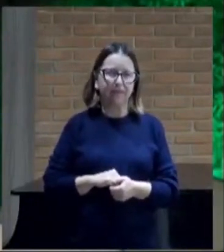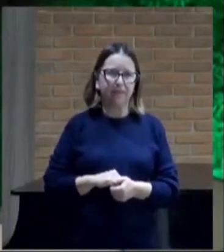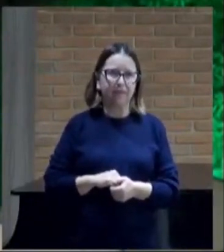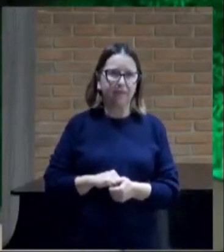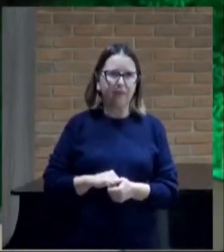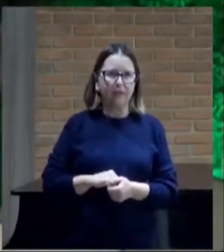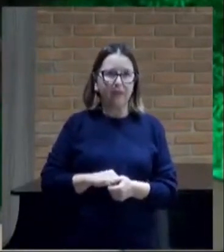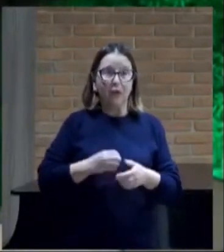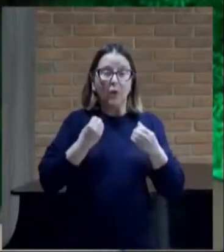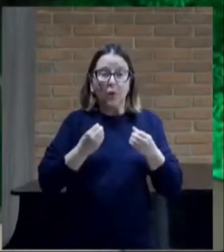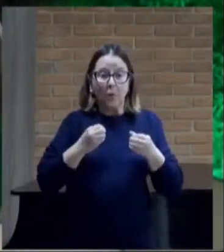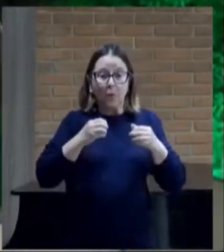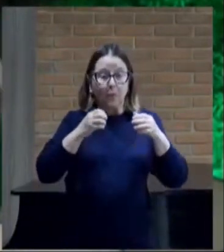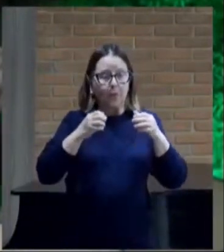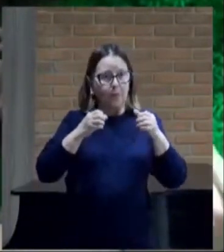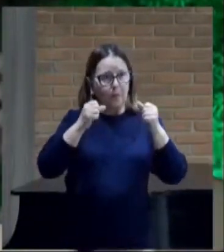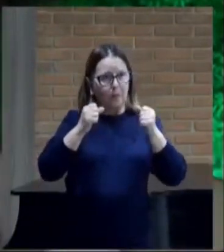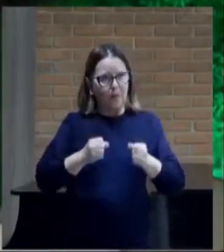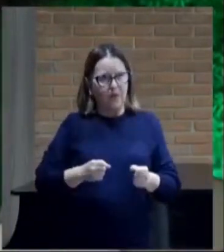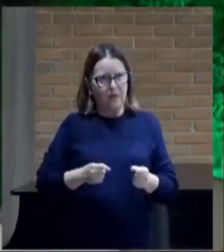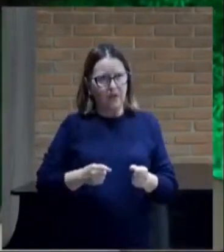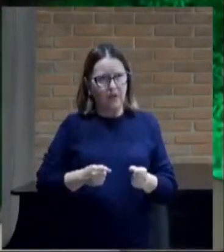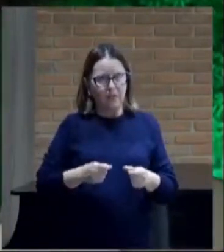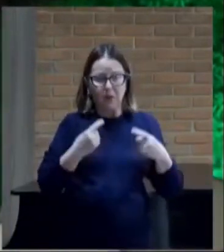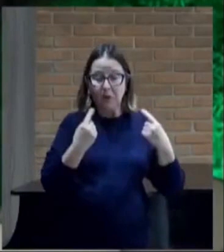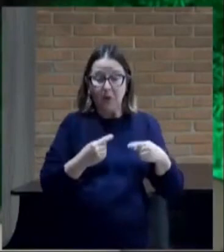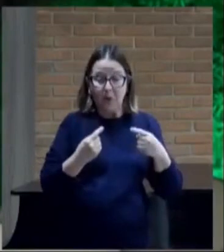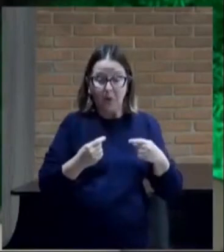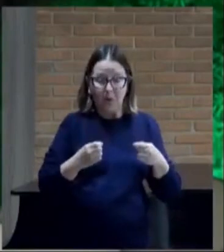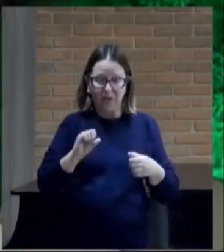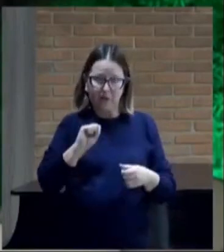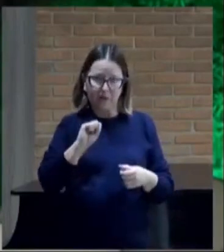como como podemos combater esse sistema do mundo